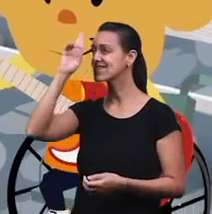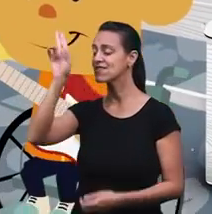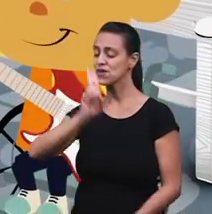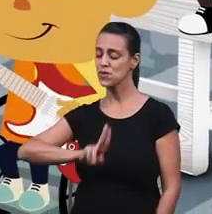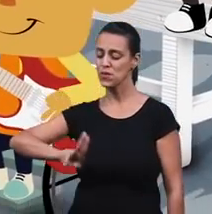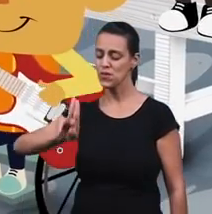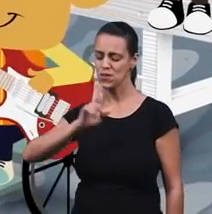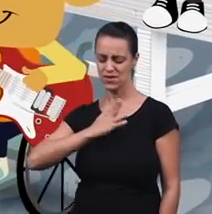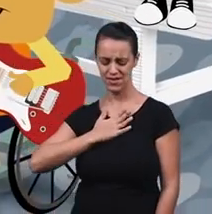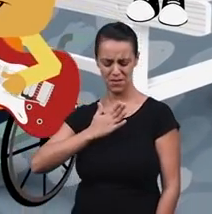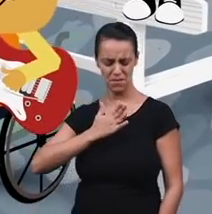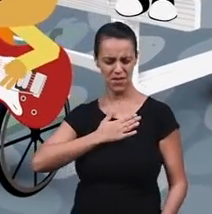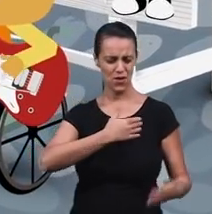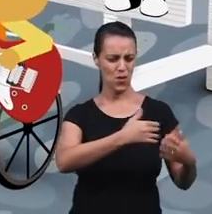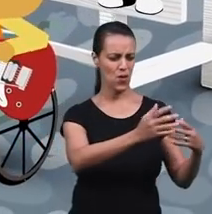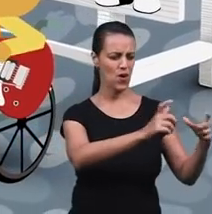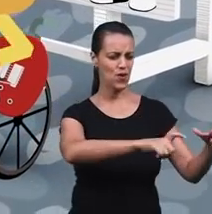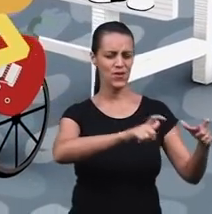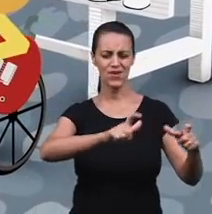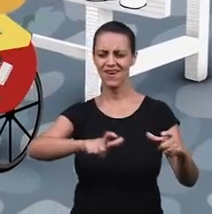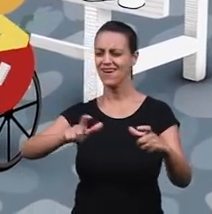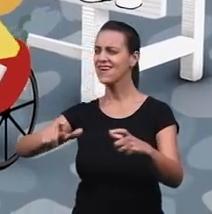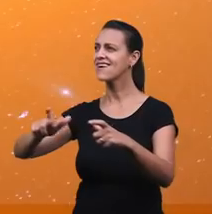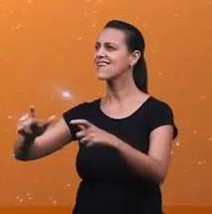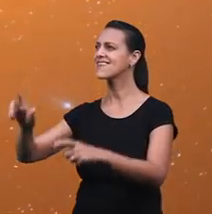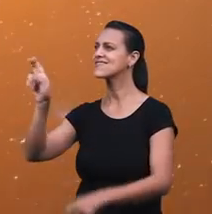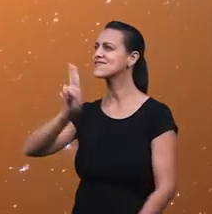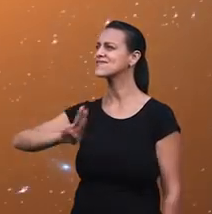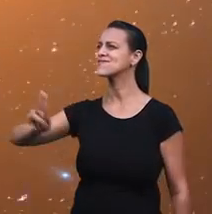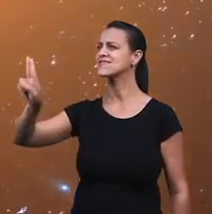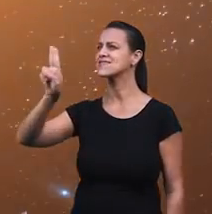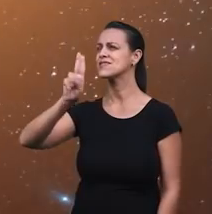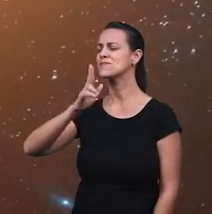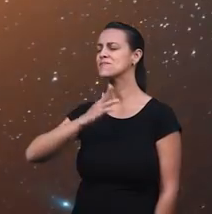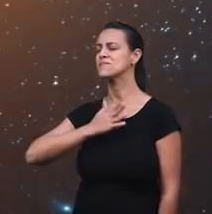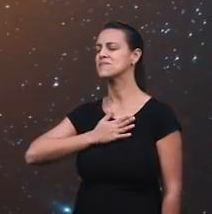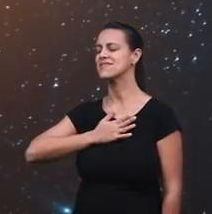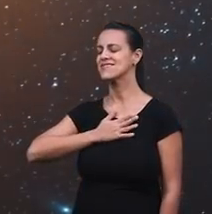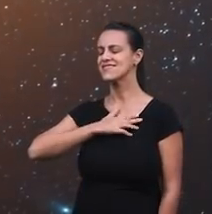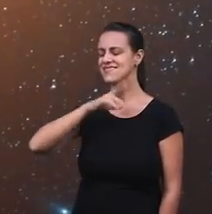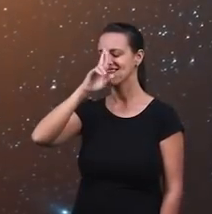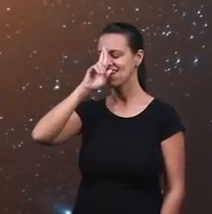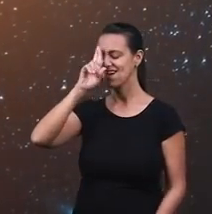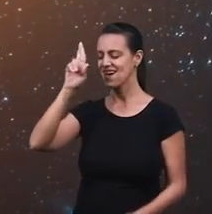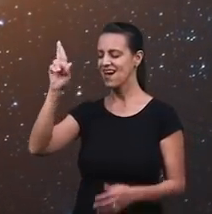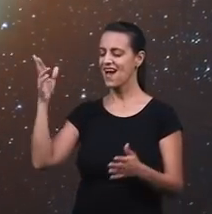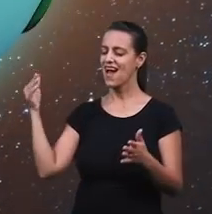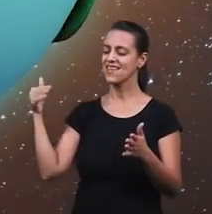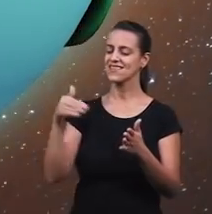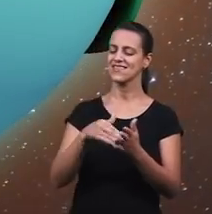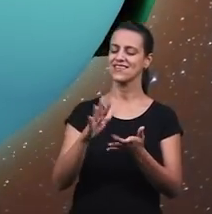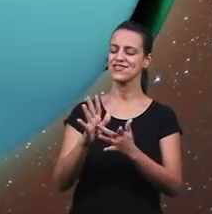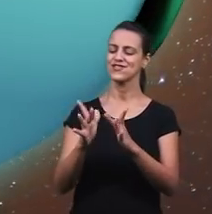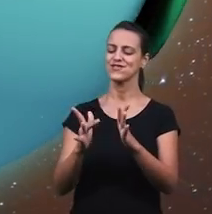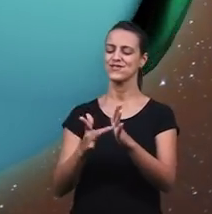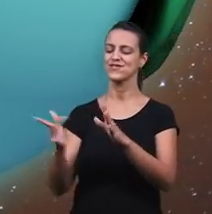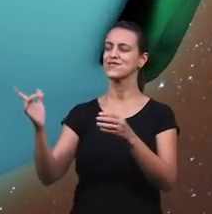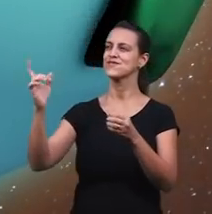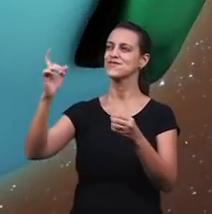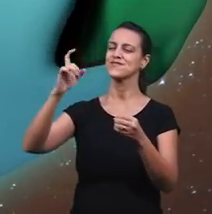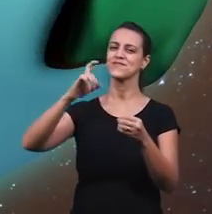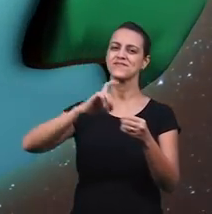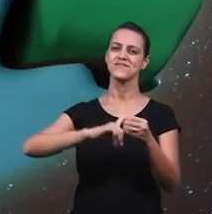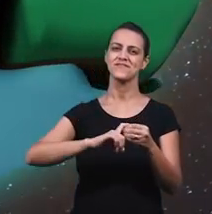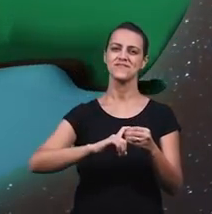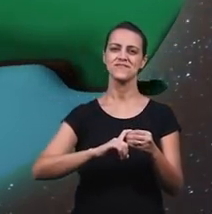-me, Senhor, em tudo e qualquer lugar Usa-me, Senhor, até meu Jesus